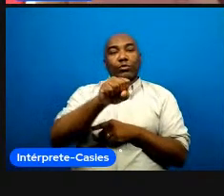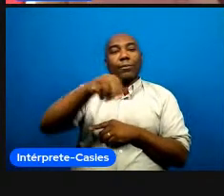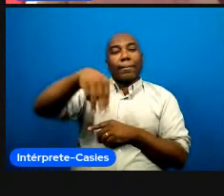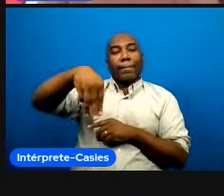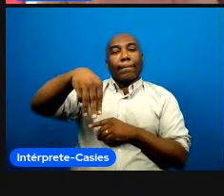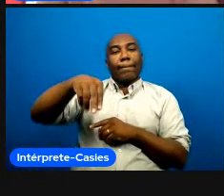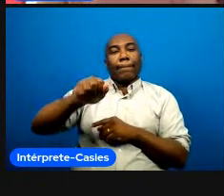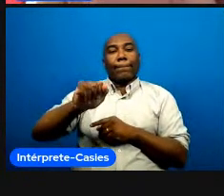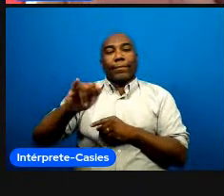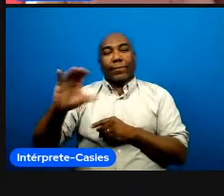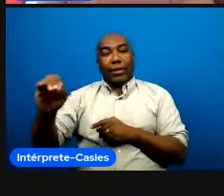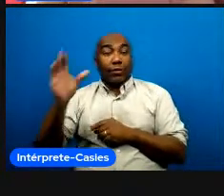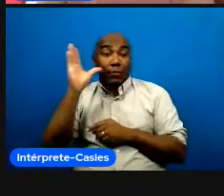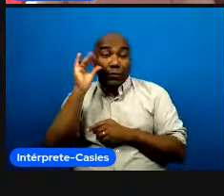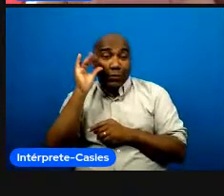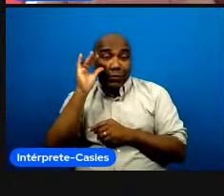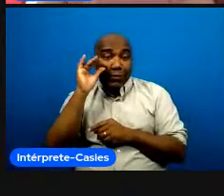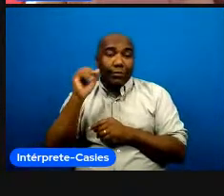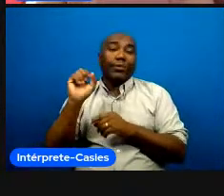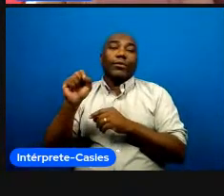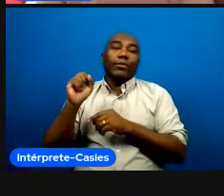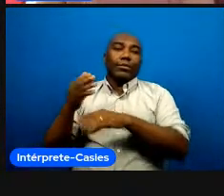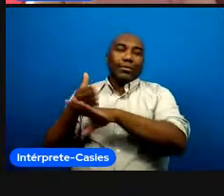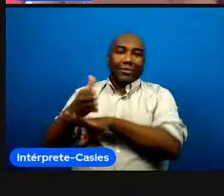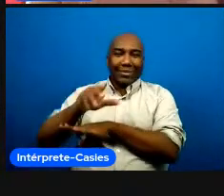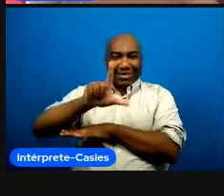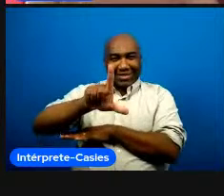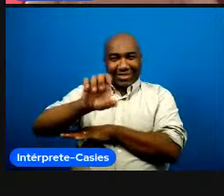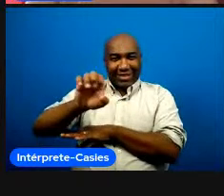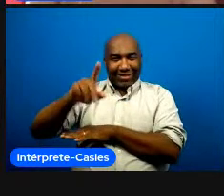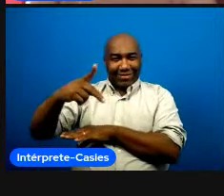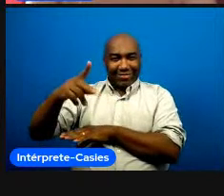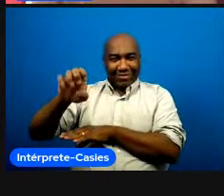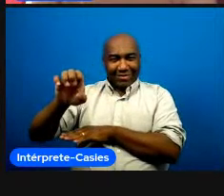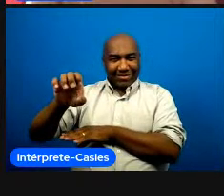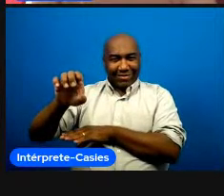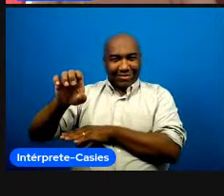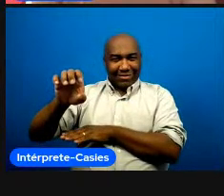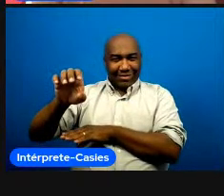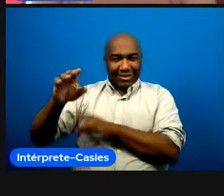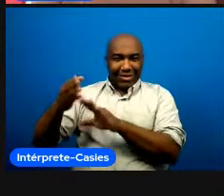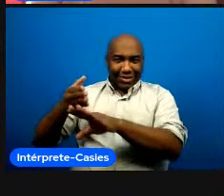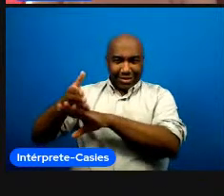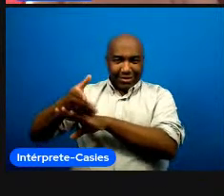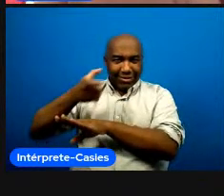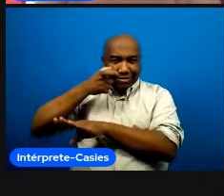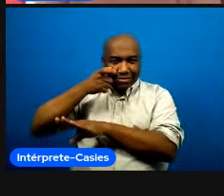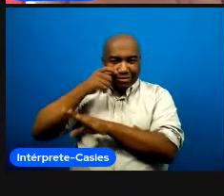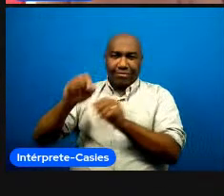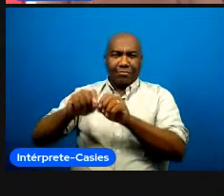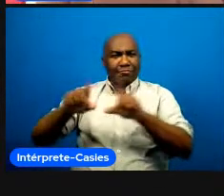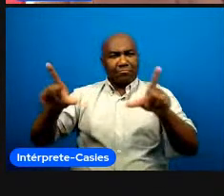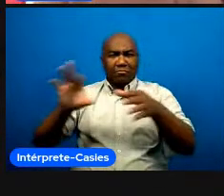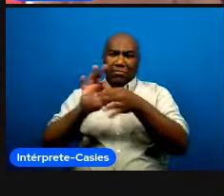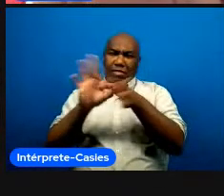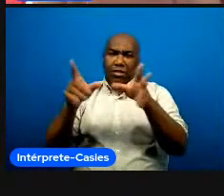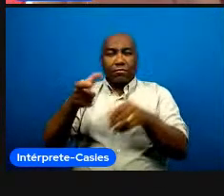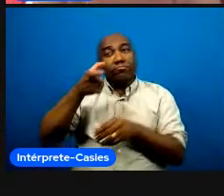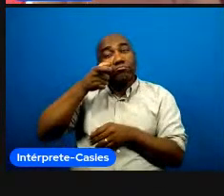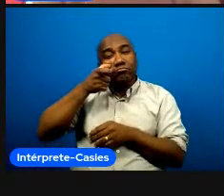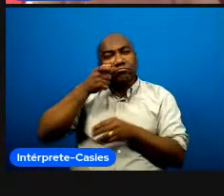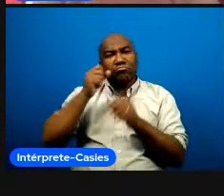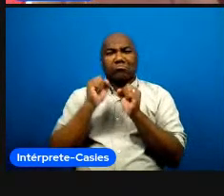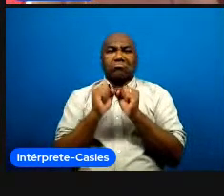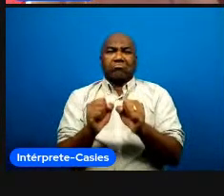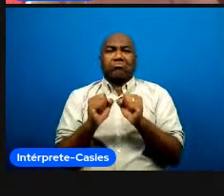acompanha ali nas redes sociais do LEP ou a minha eu compartilho o link a defesa ela é aberta e vocês vão ver